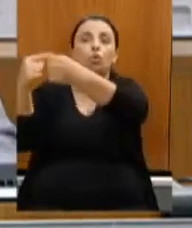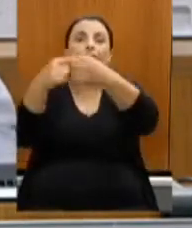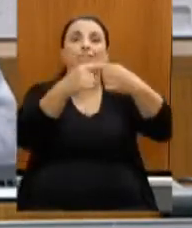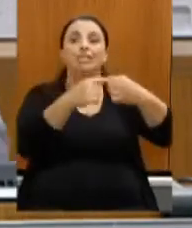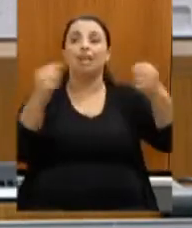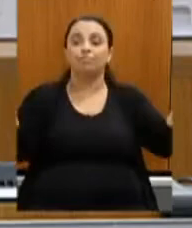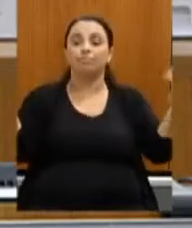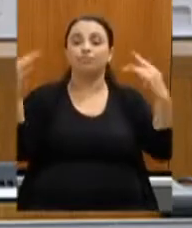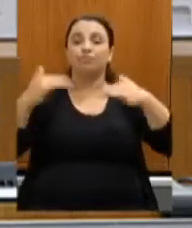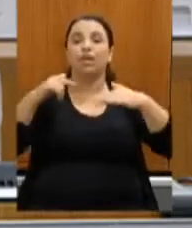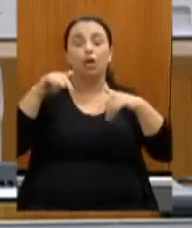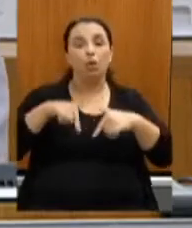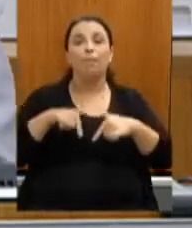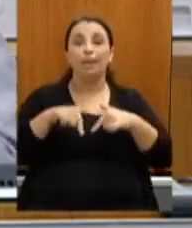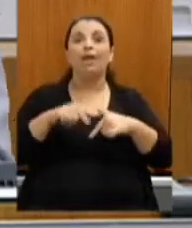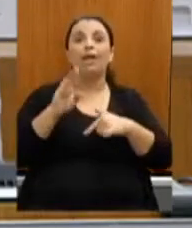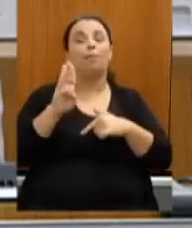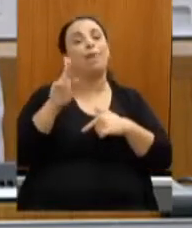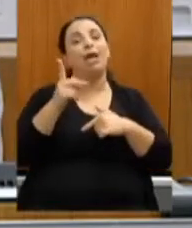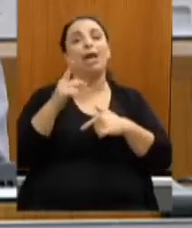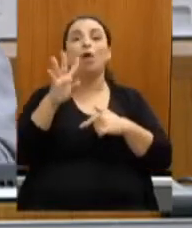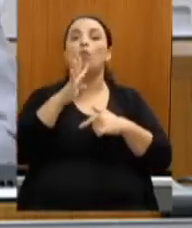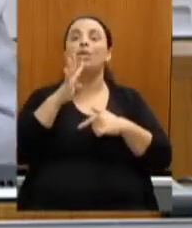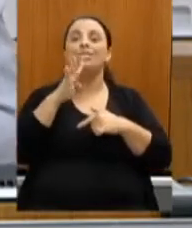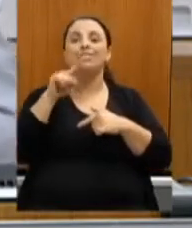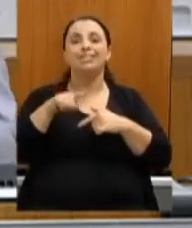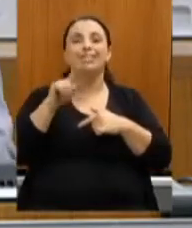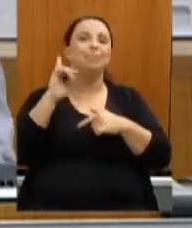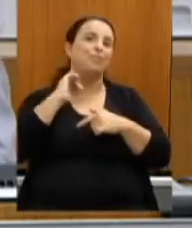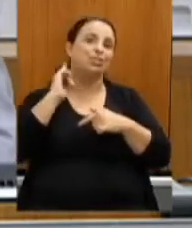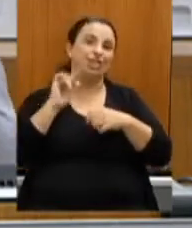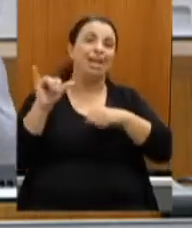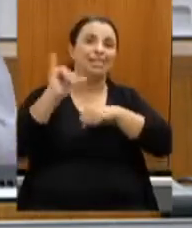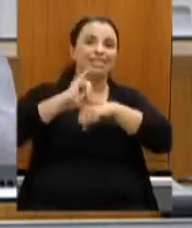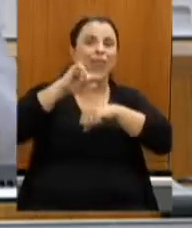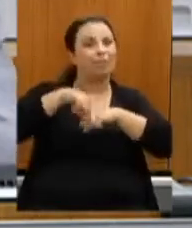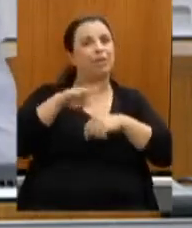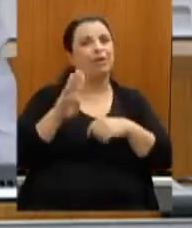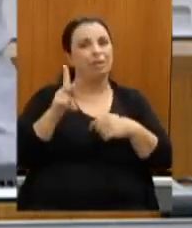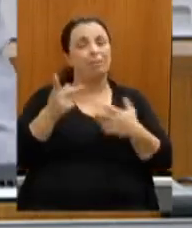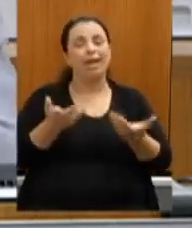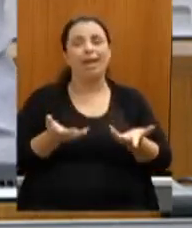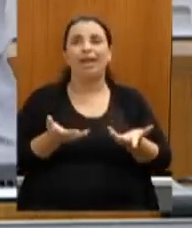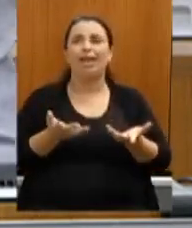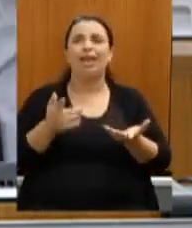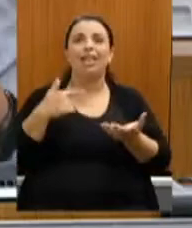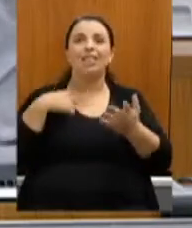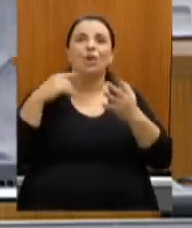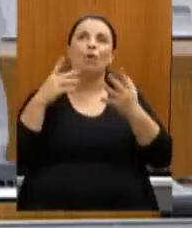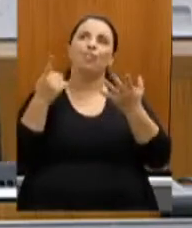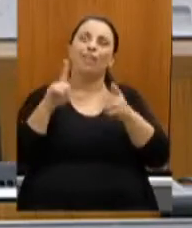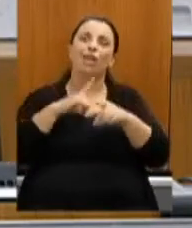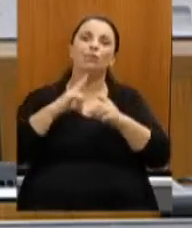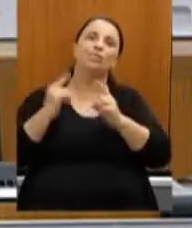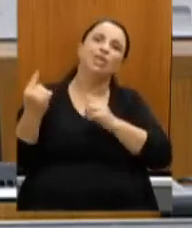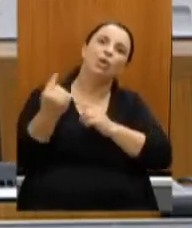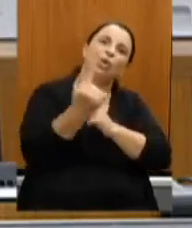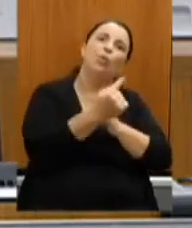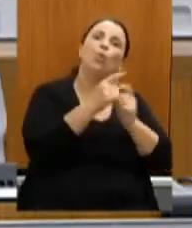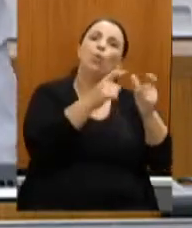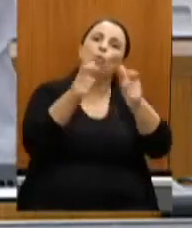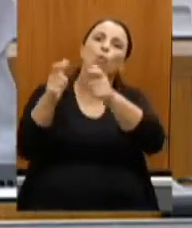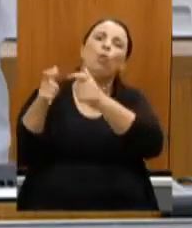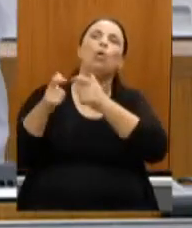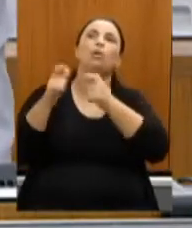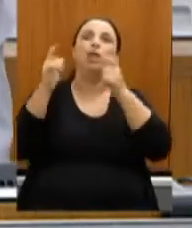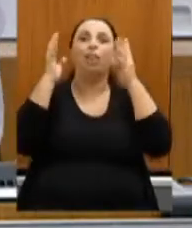capital daí o esforço que a gente tem feito nesse momento o circuito turístico liberdade de ampliar de tudo isso para ver se a gente atrai as pessoas